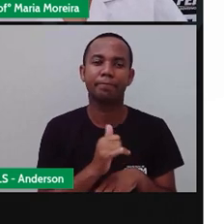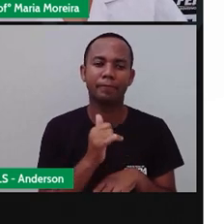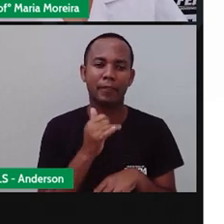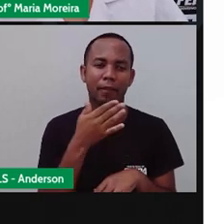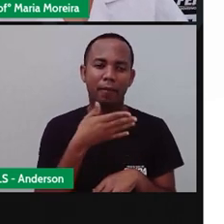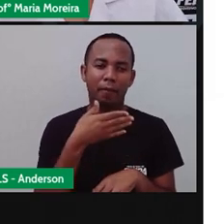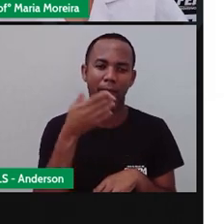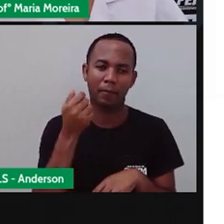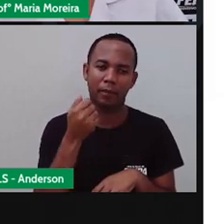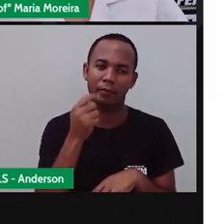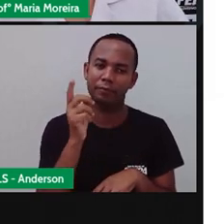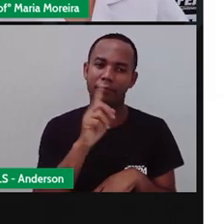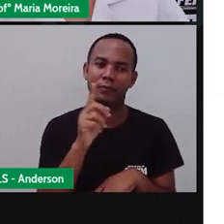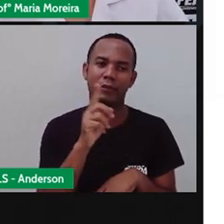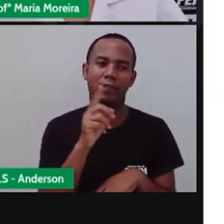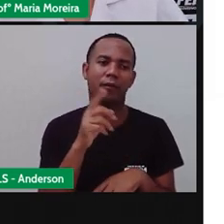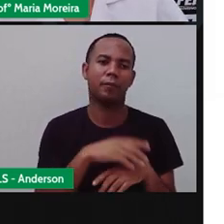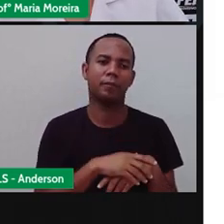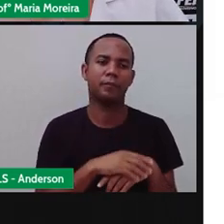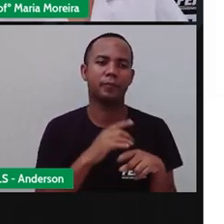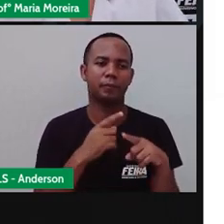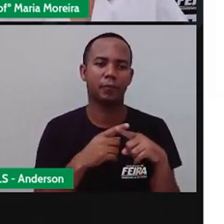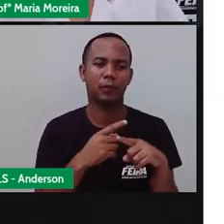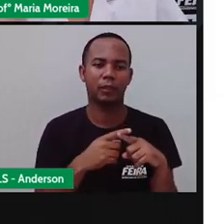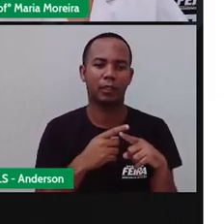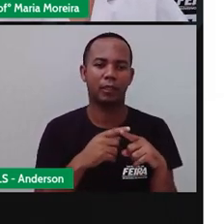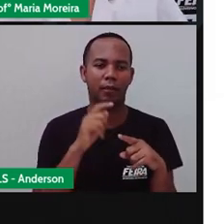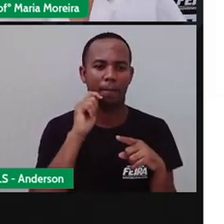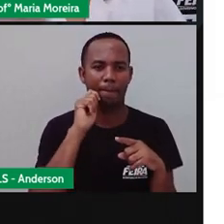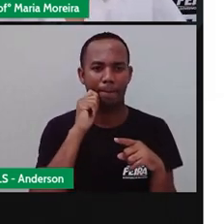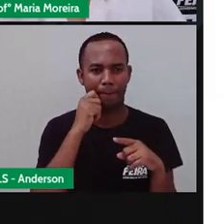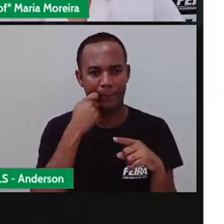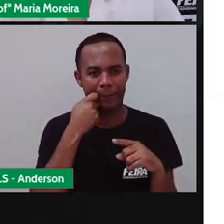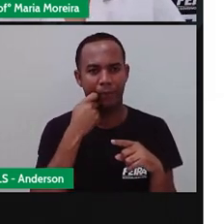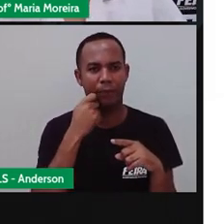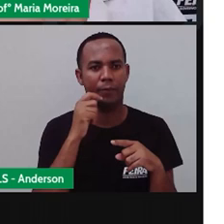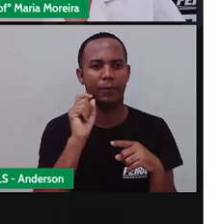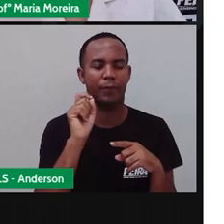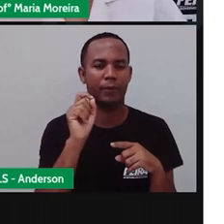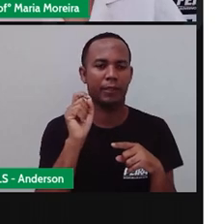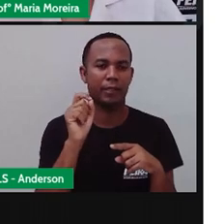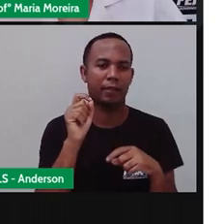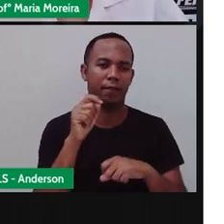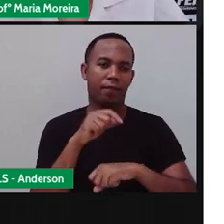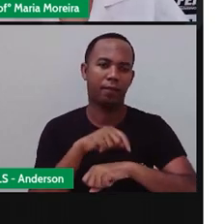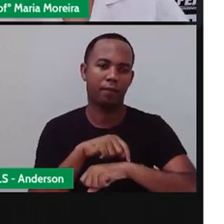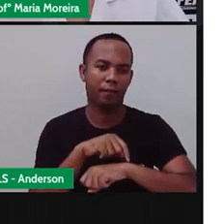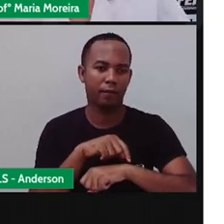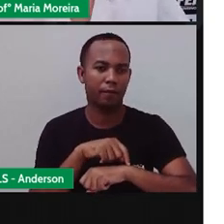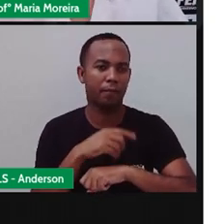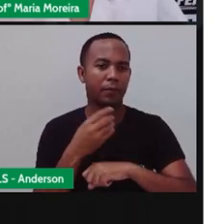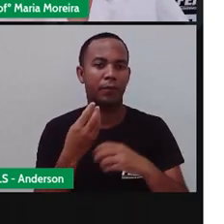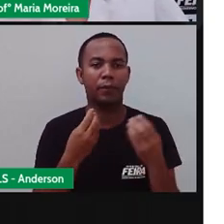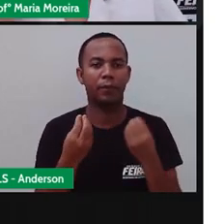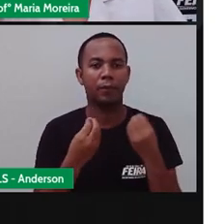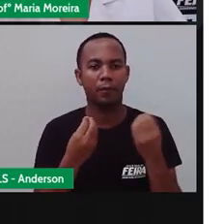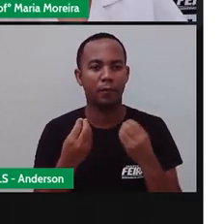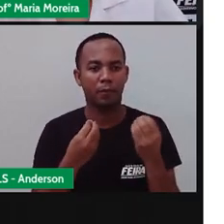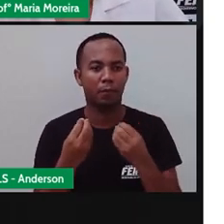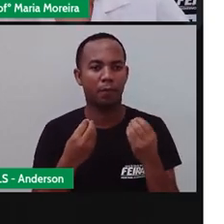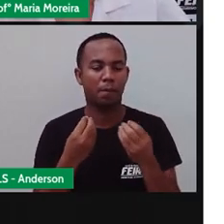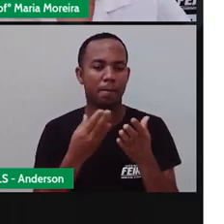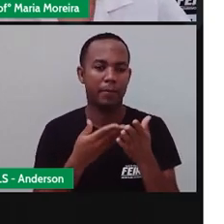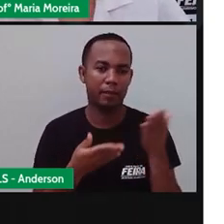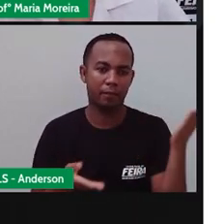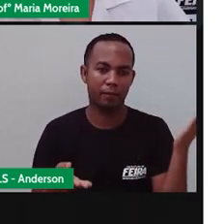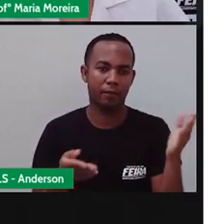das melhores, né? E por quê? Porque o pão, o O tempo passa, né? Poderia ter voado. Não é isso? O pão poderia